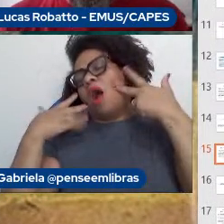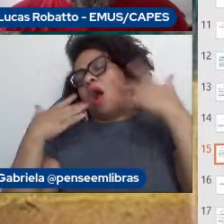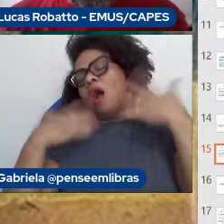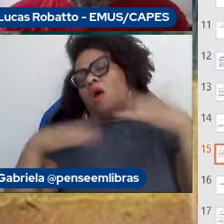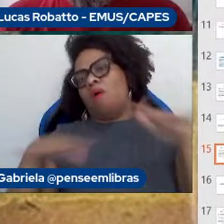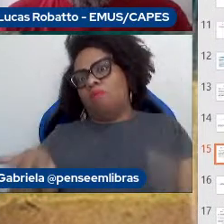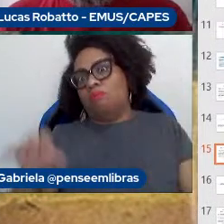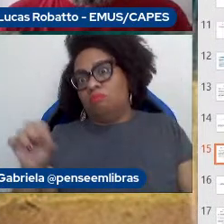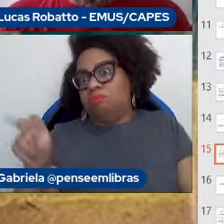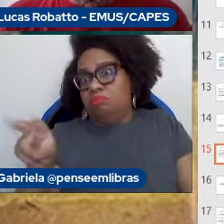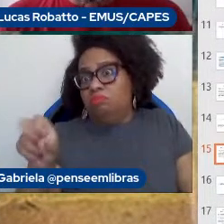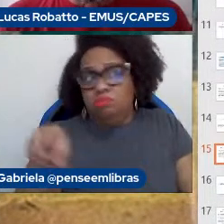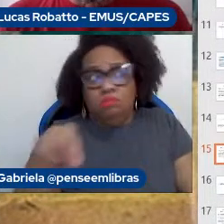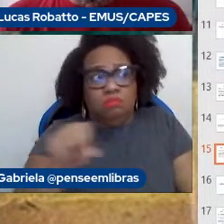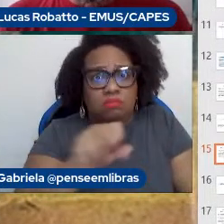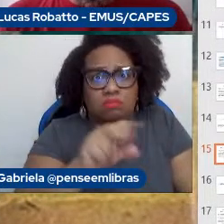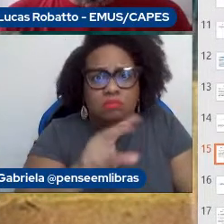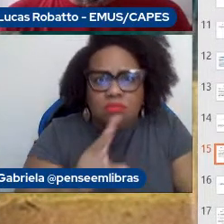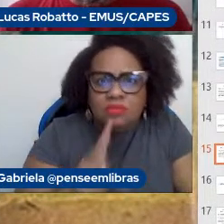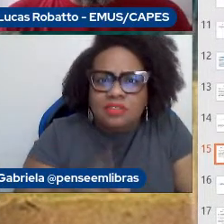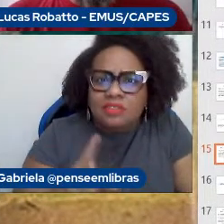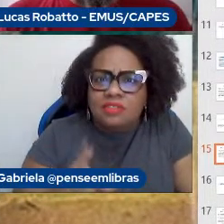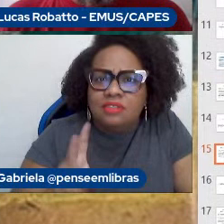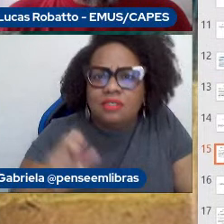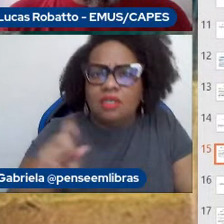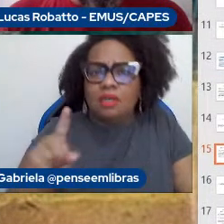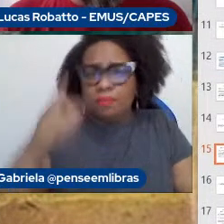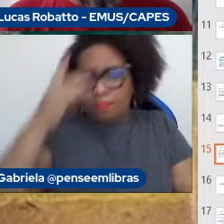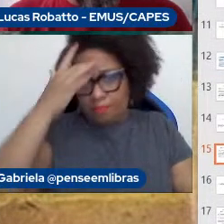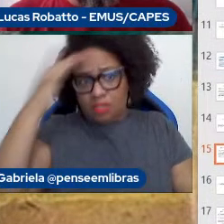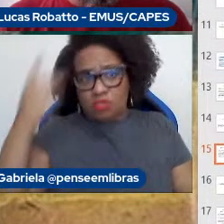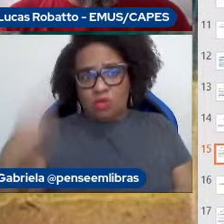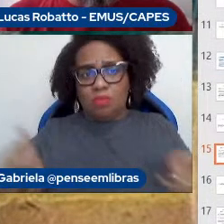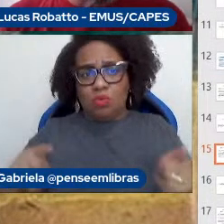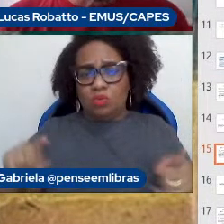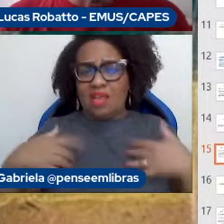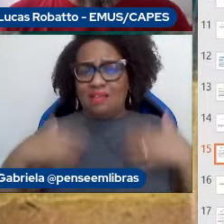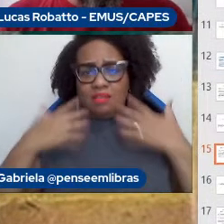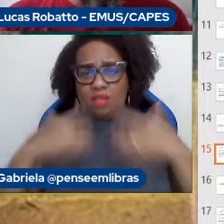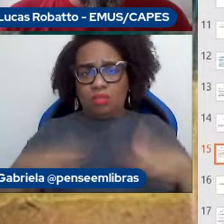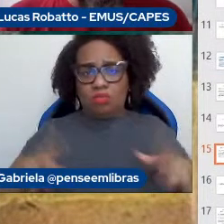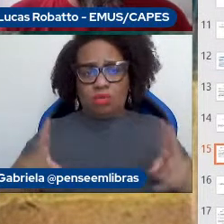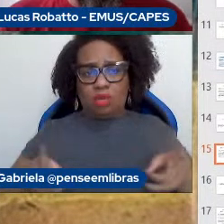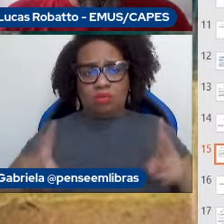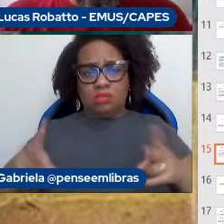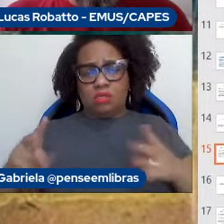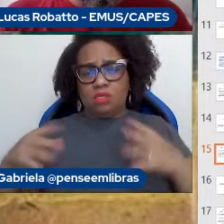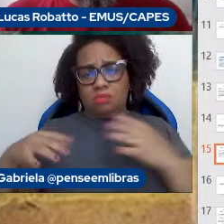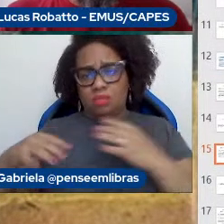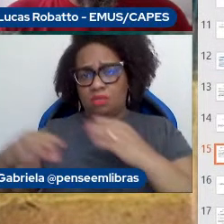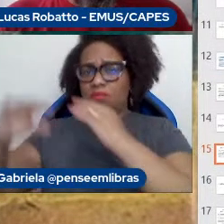disse, o discurso do músico dizendo que aquela postura é natural, vamos tocar violino de uma maneira natural.